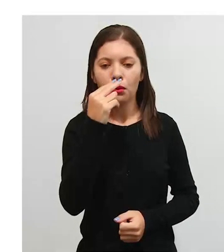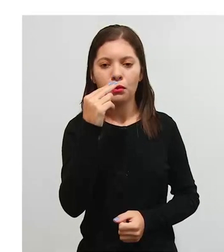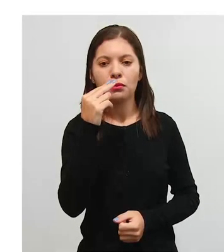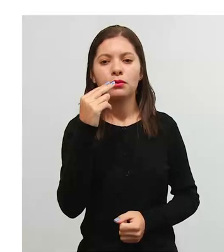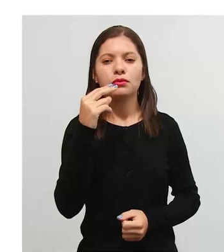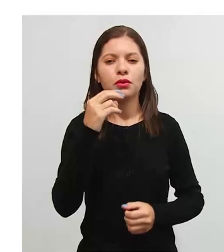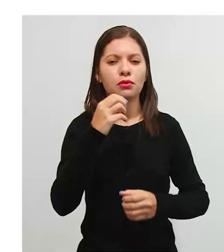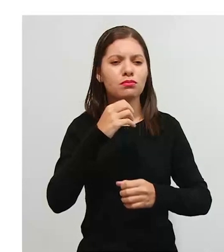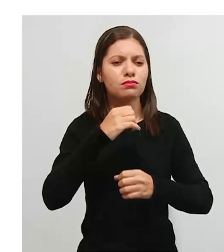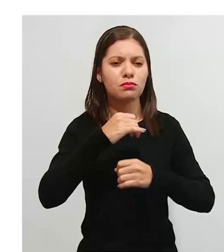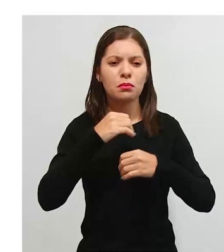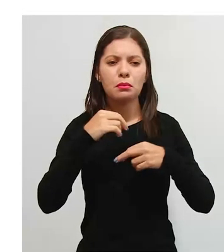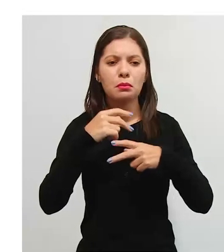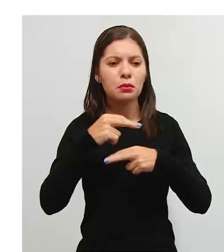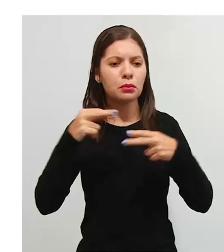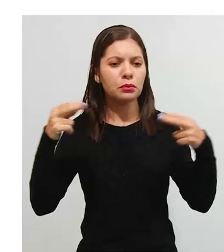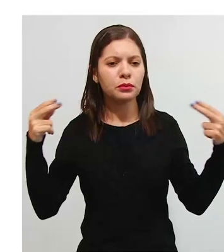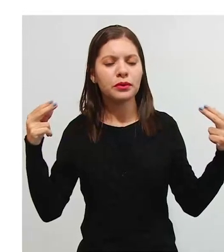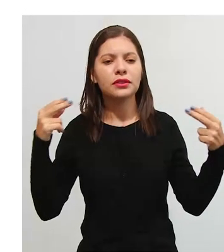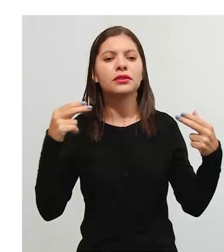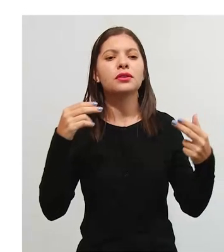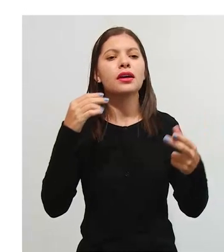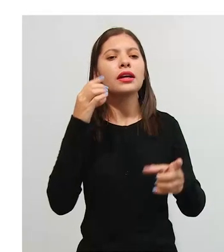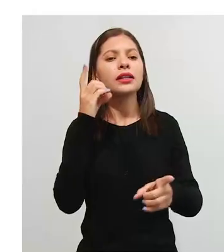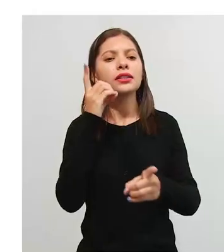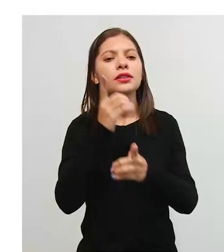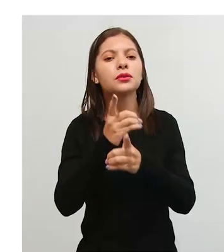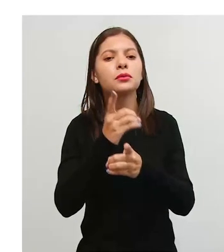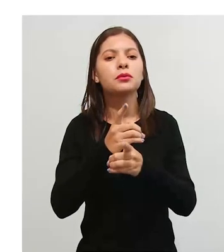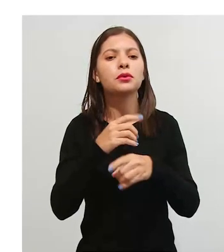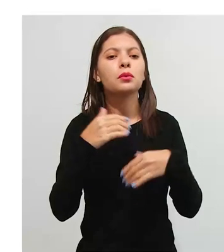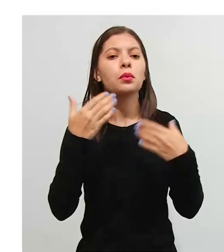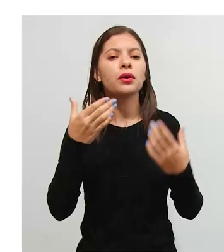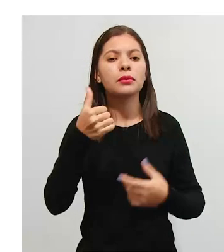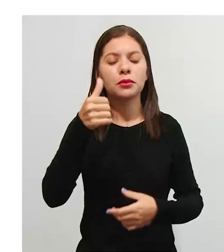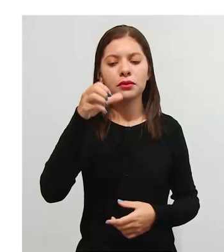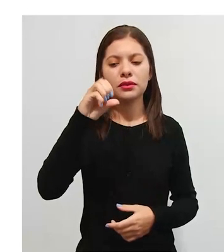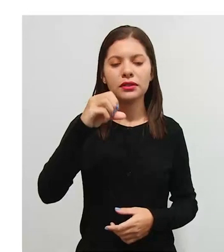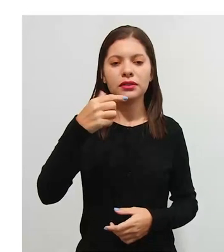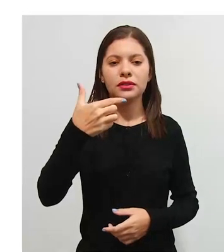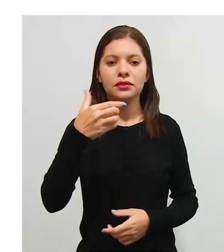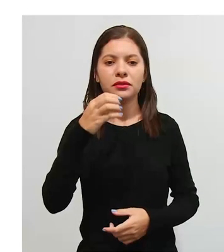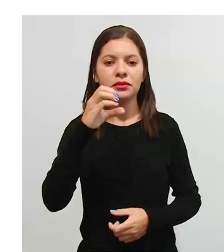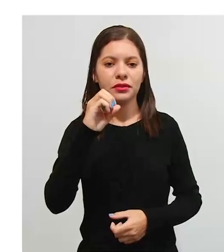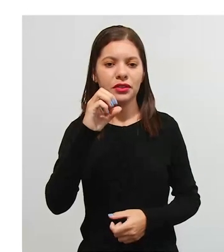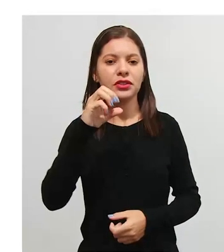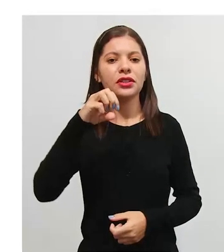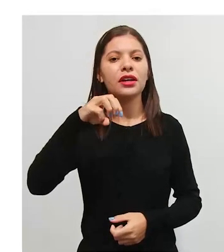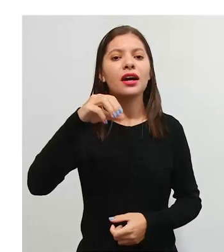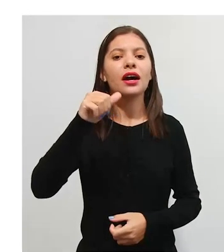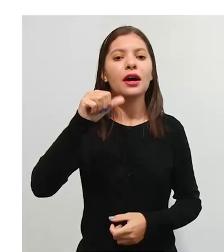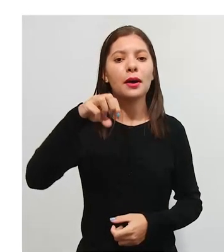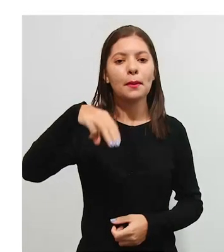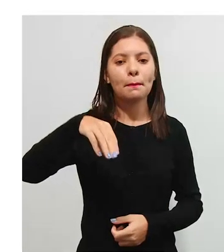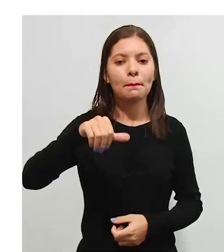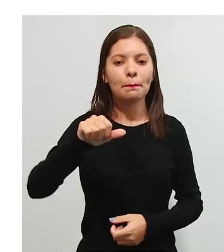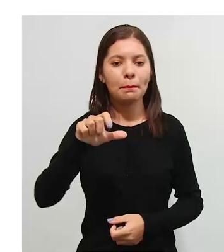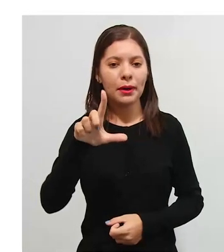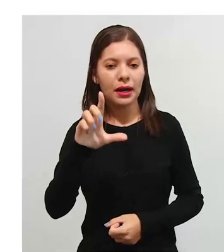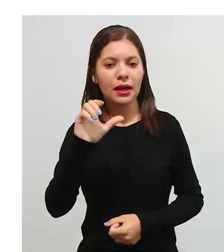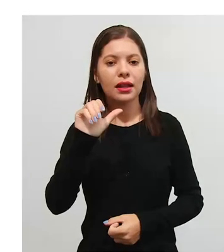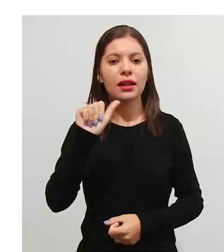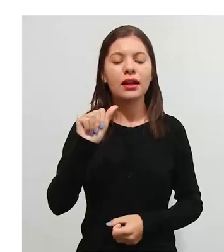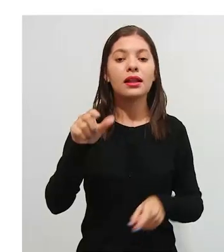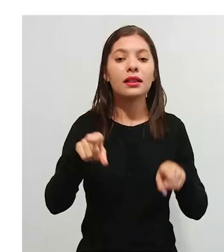numerosos, descobriram-se, em 1920, duas crianças, Amala e Kamala, vivendo no